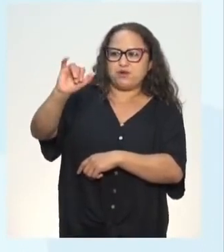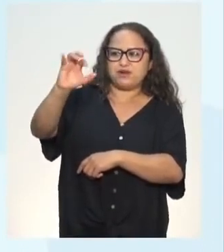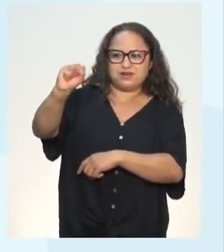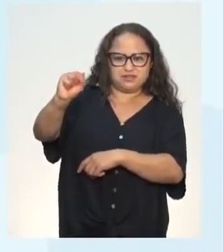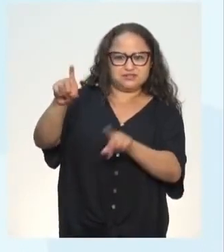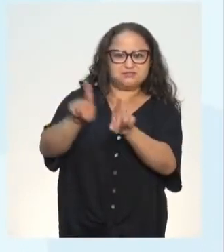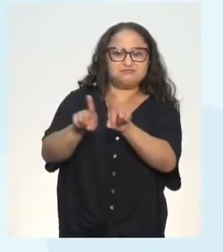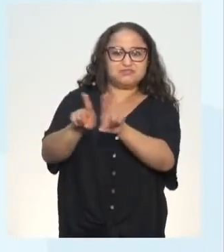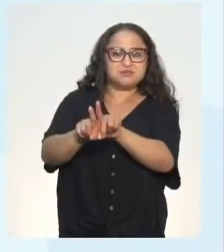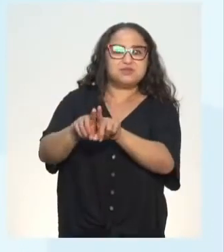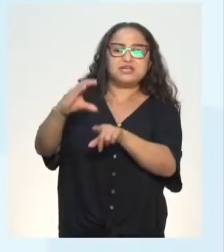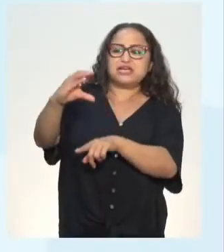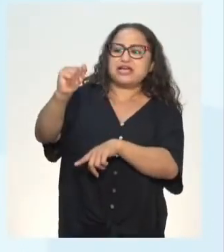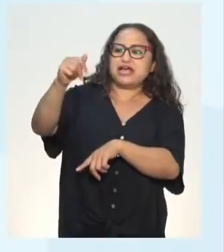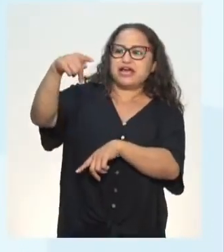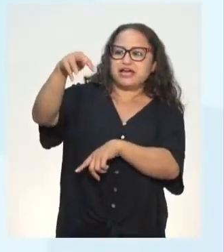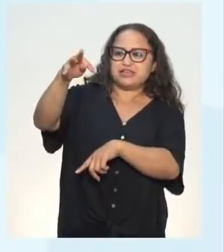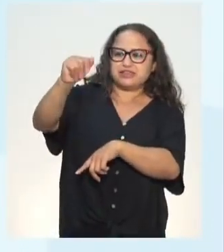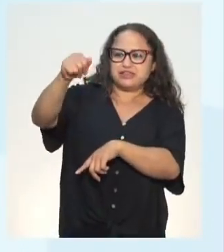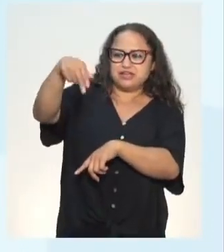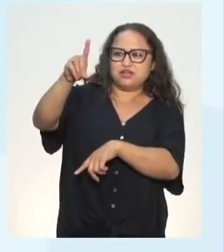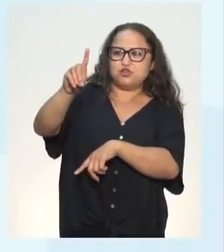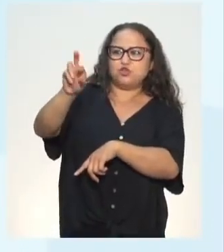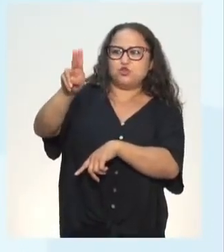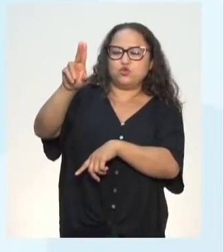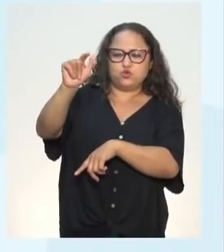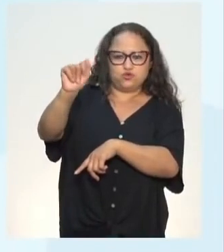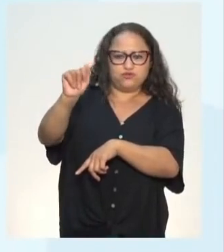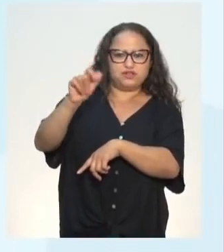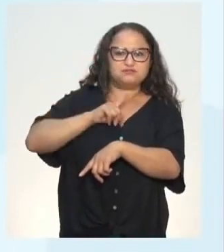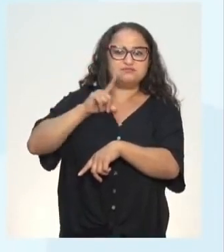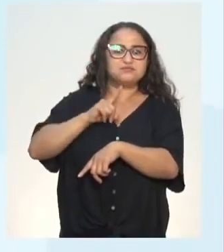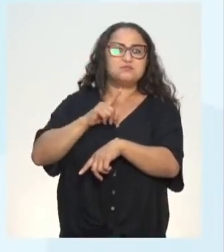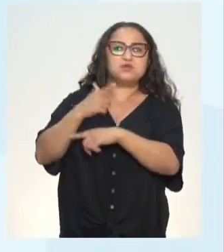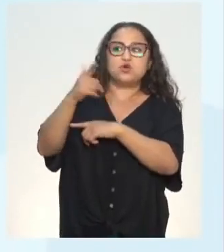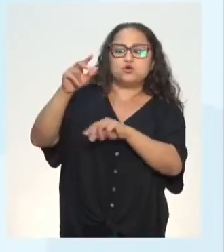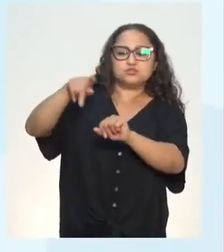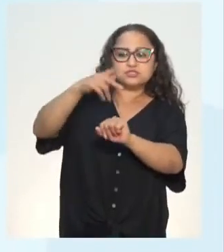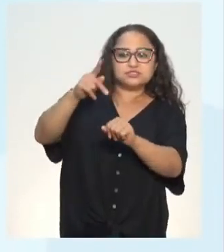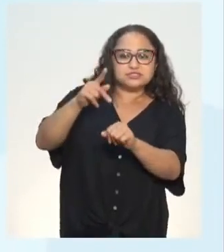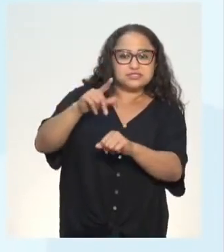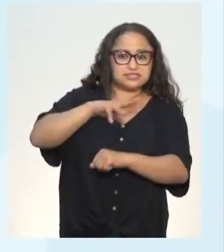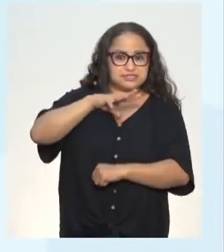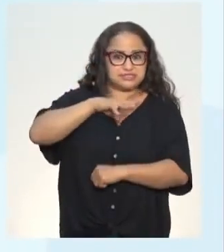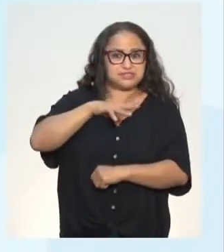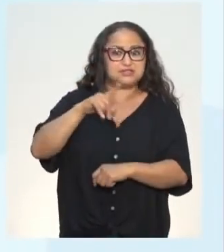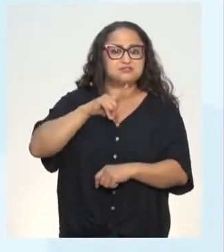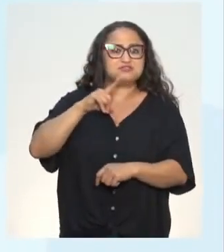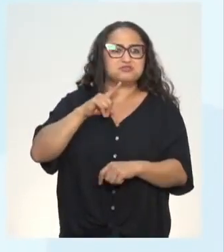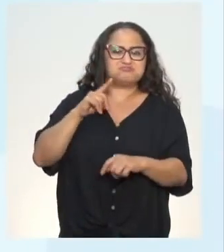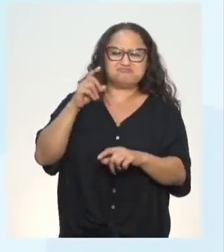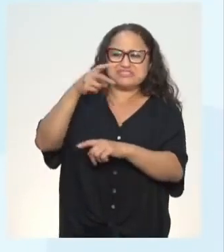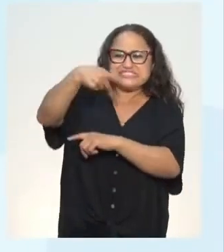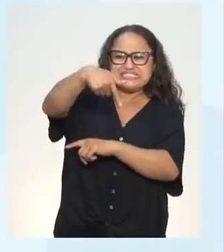na região de Água Doce, conforme relatado pela Defesa Civil da cidade. Aqui eu tenho mais um